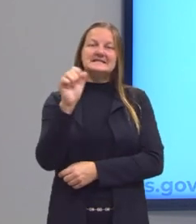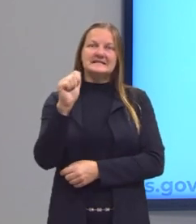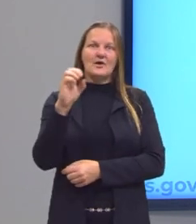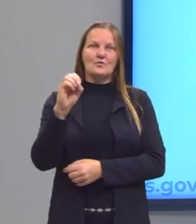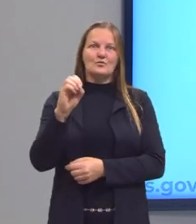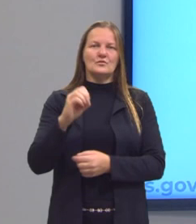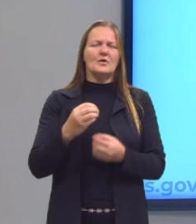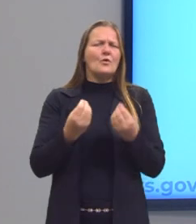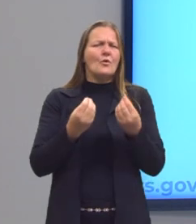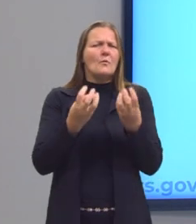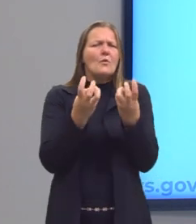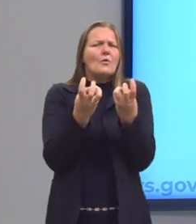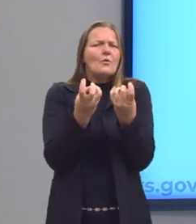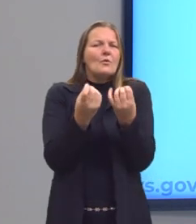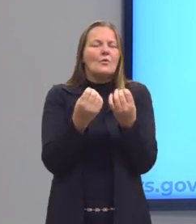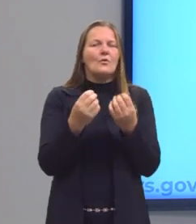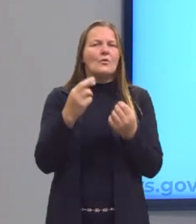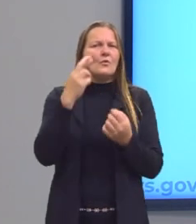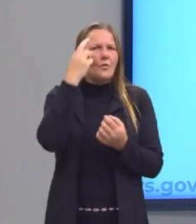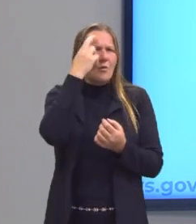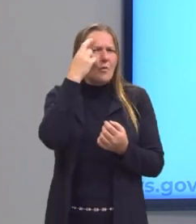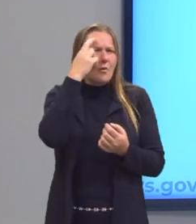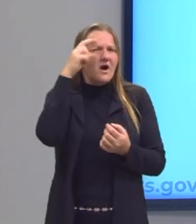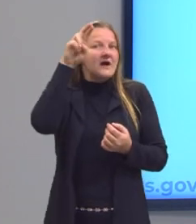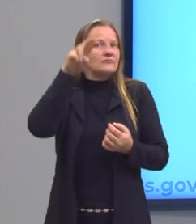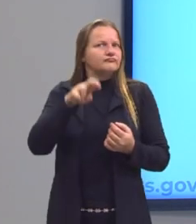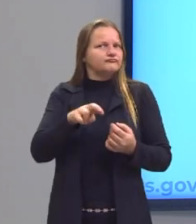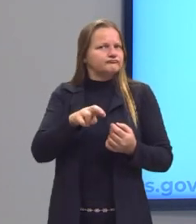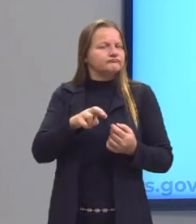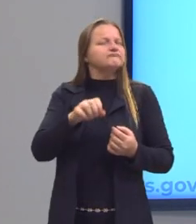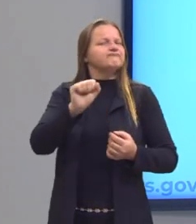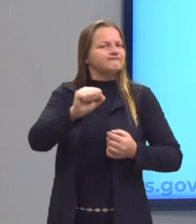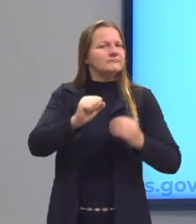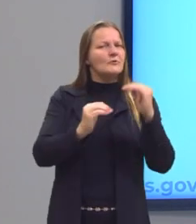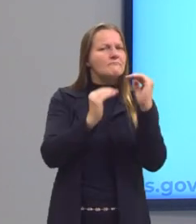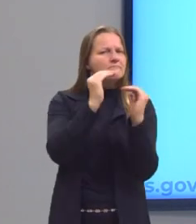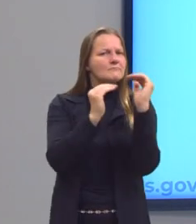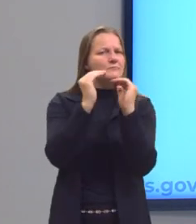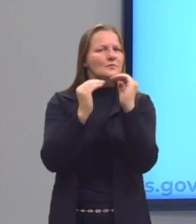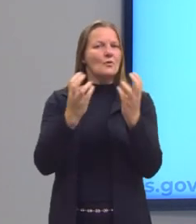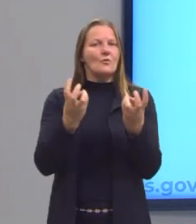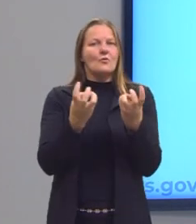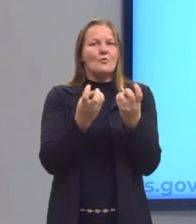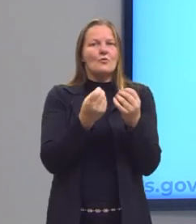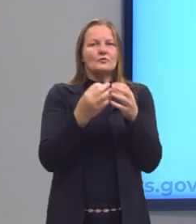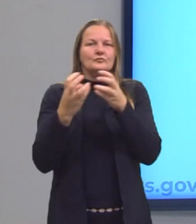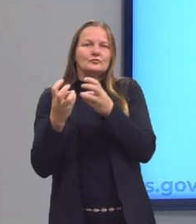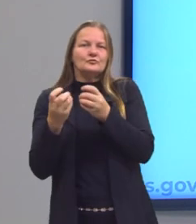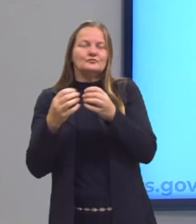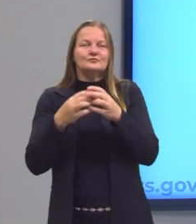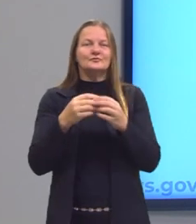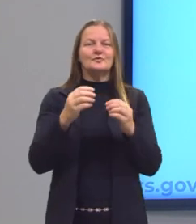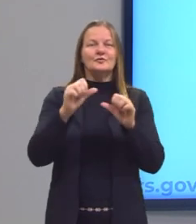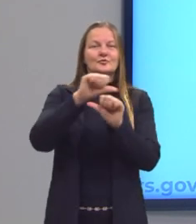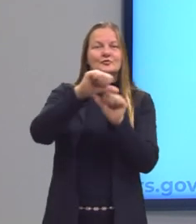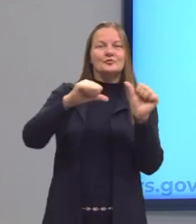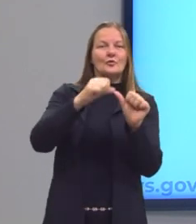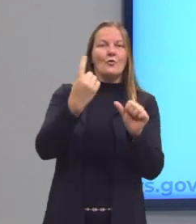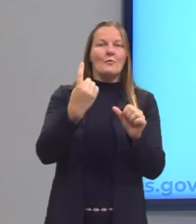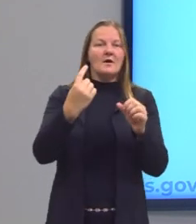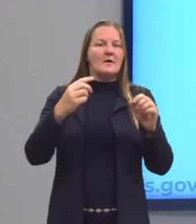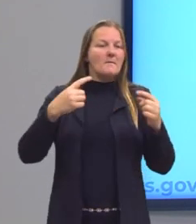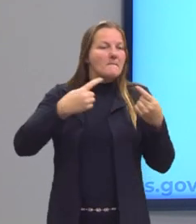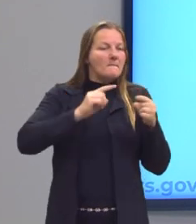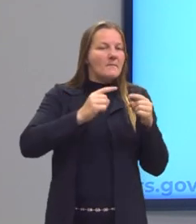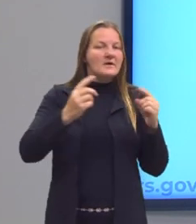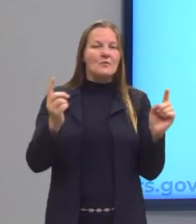entre quantidades. Duas quantidades estão em proporção, se a mudança em uma provoca a mesma